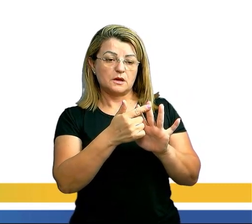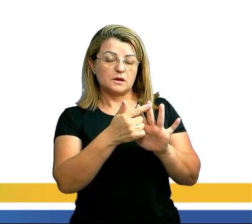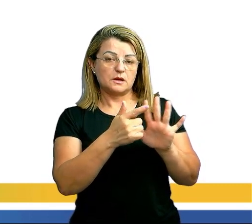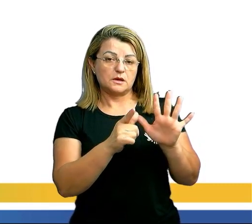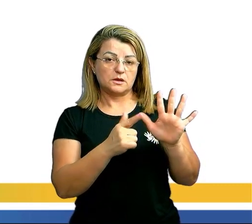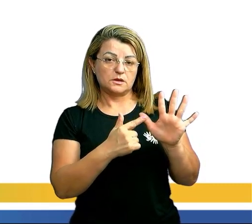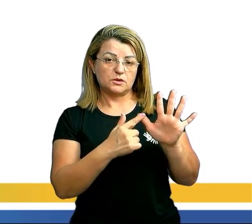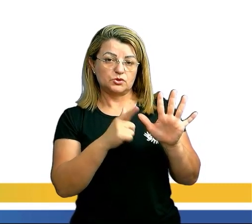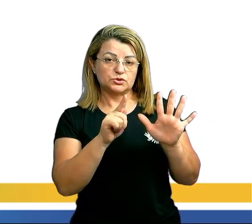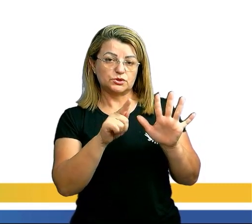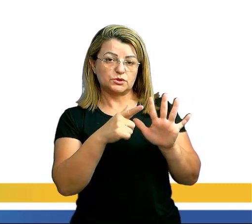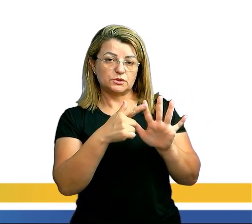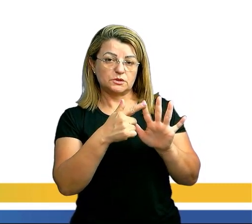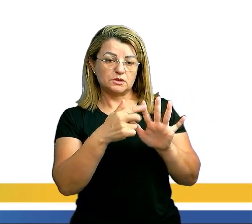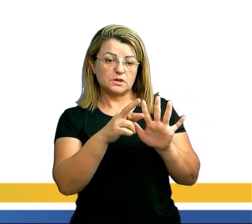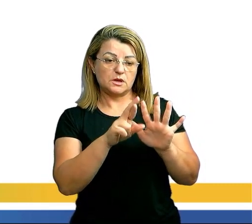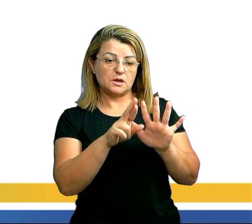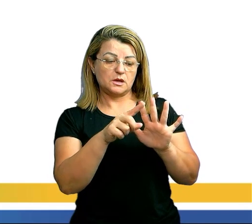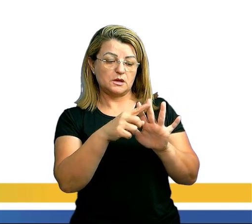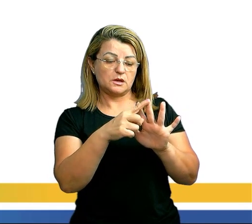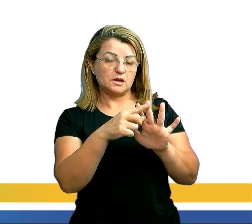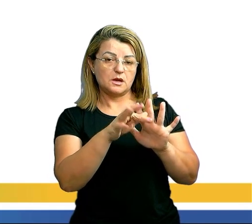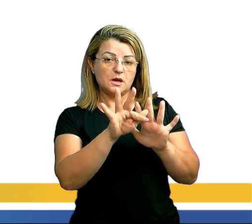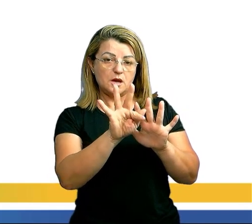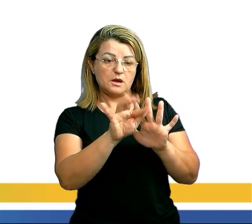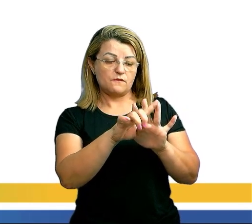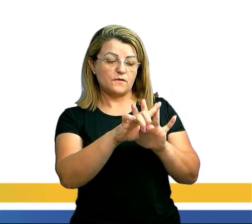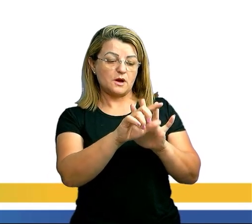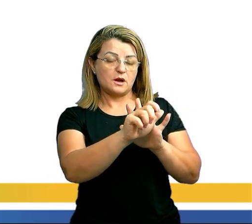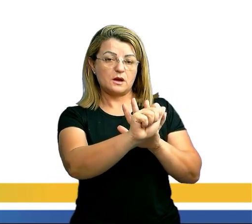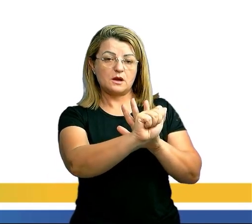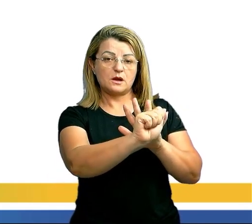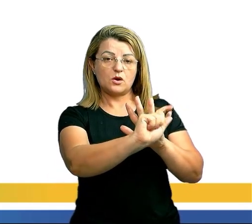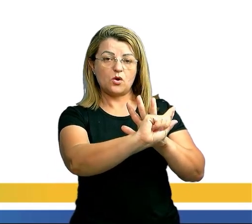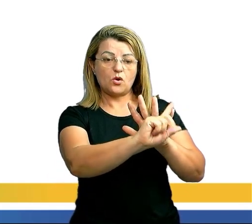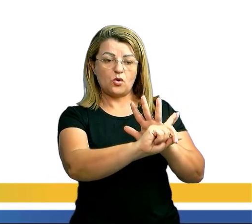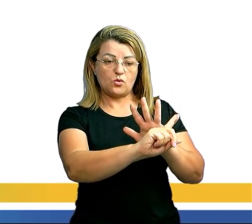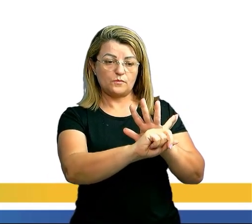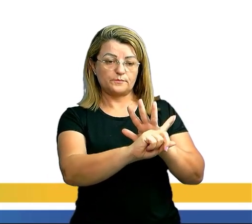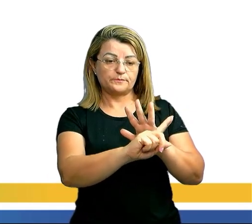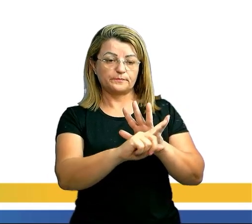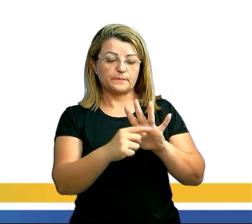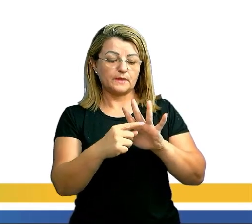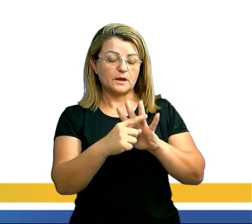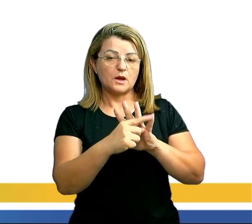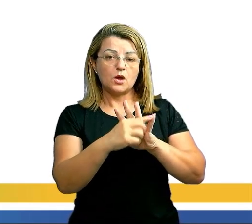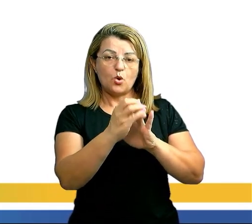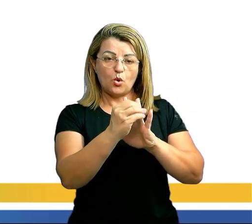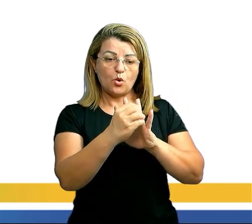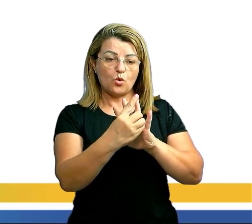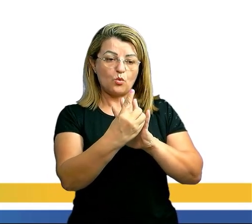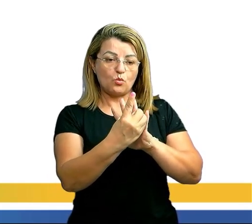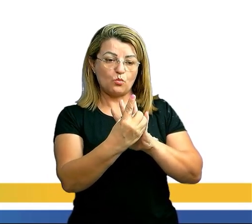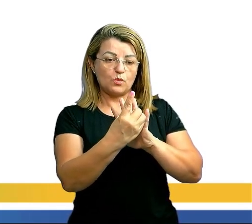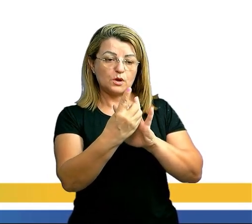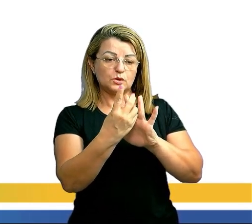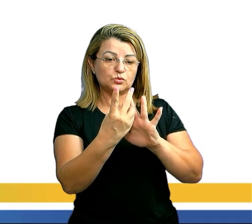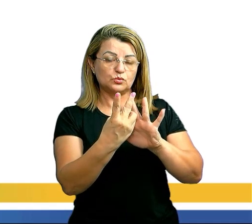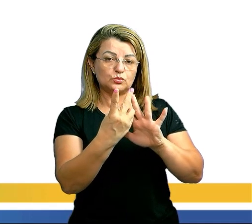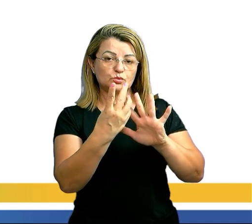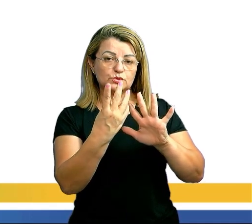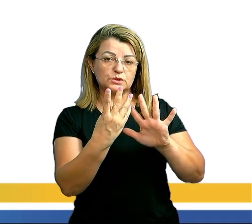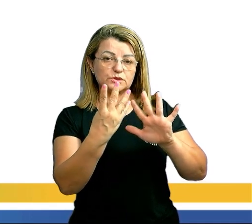elas vão estar juntas, como se fosse uma só. Conta aqui comigo. Se isso aqui é uma só. Uma, duas, três,